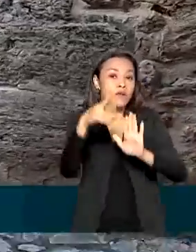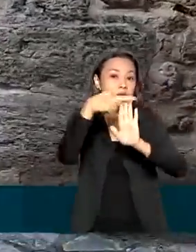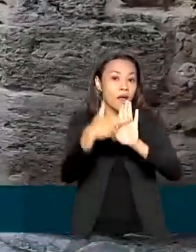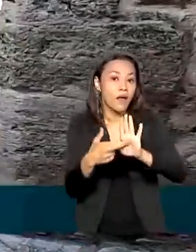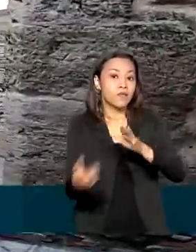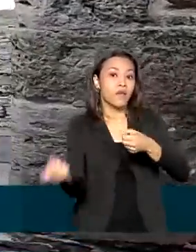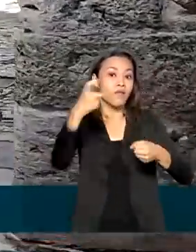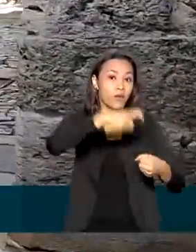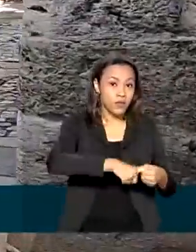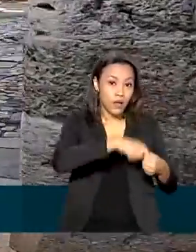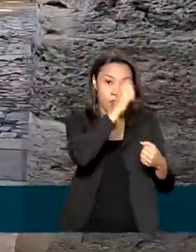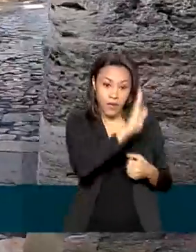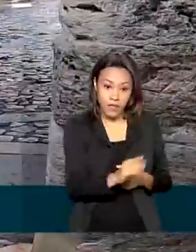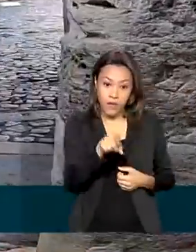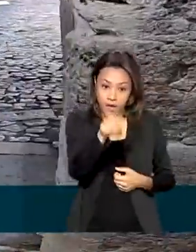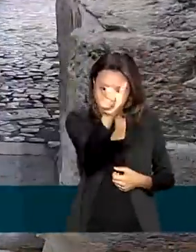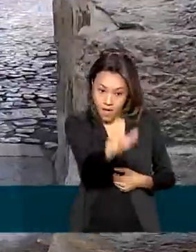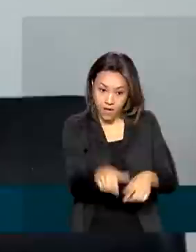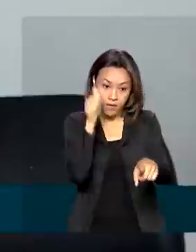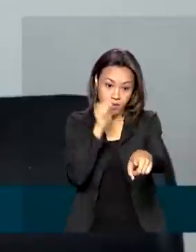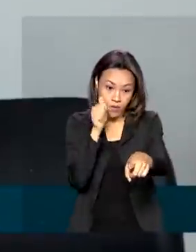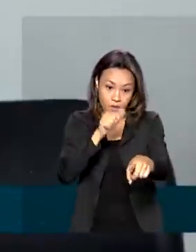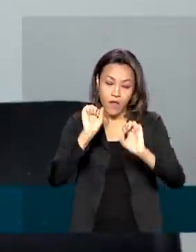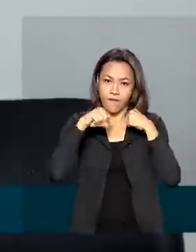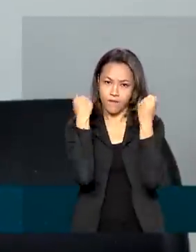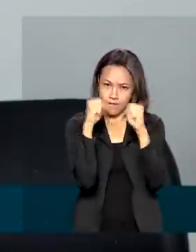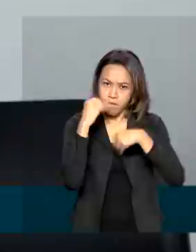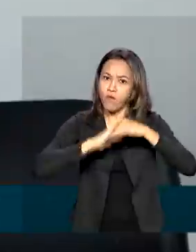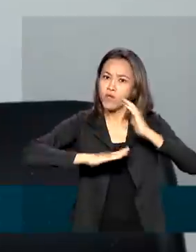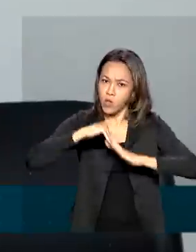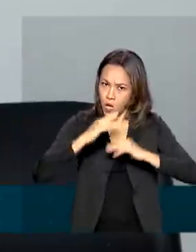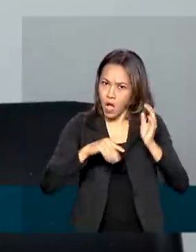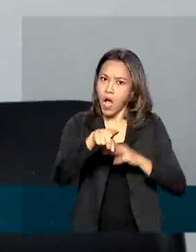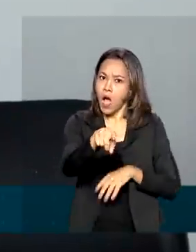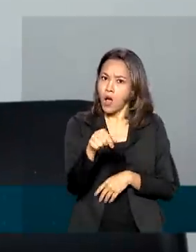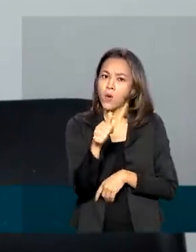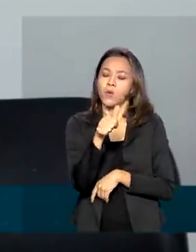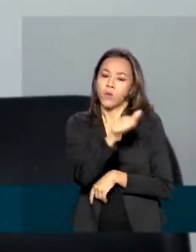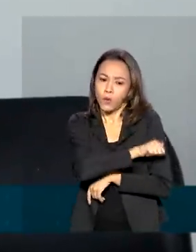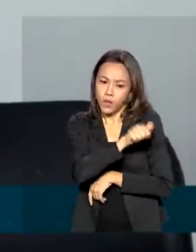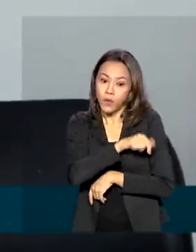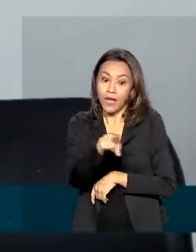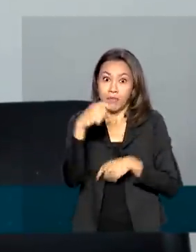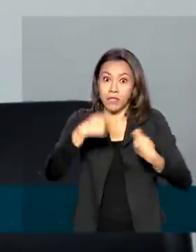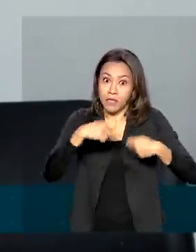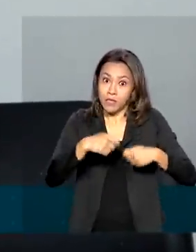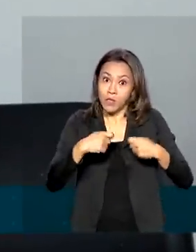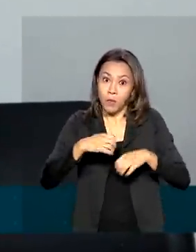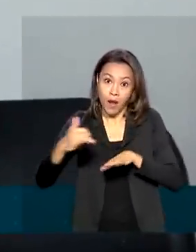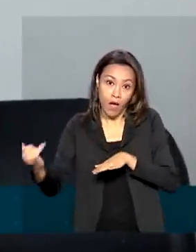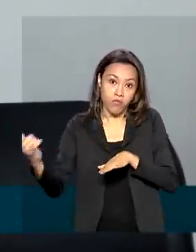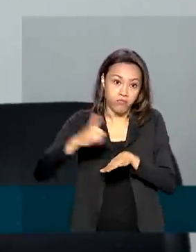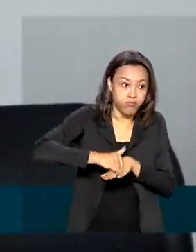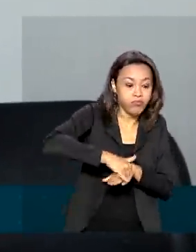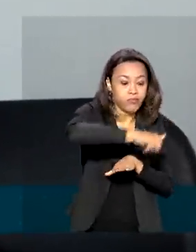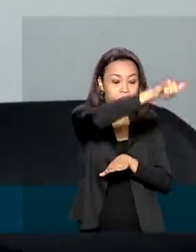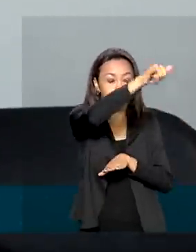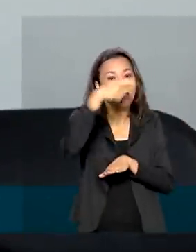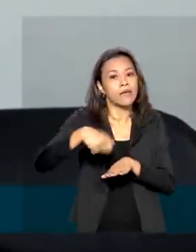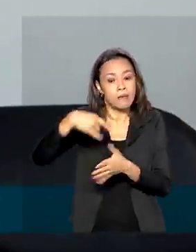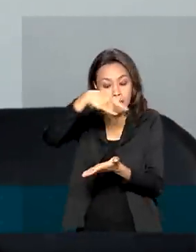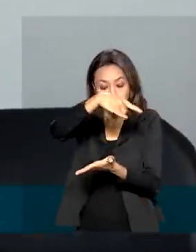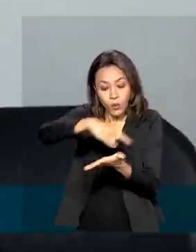fisioterapeuta carioca conta que no embarque teve que apresentar o teste de covid-19 com 72